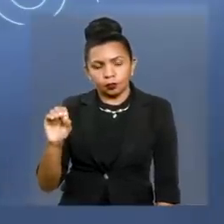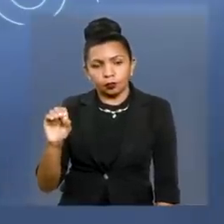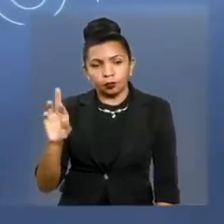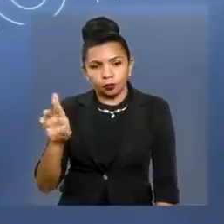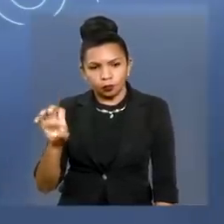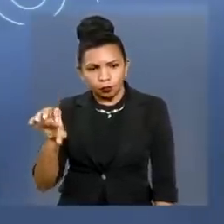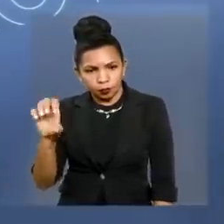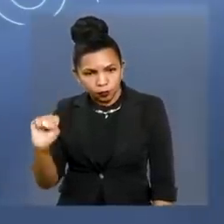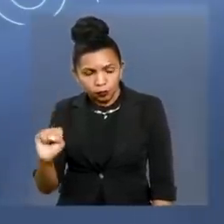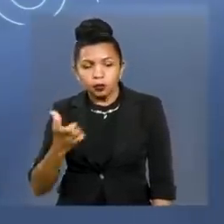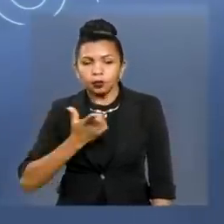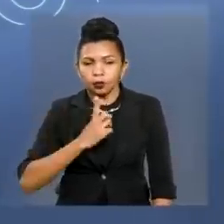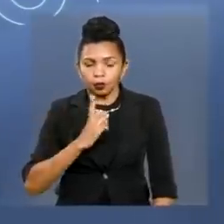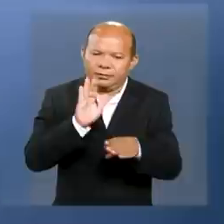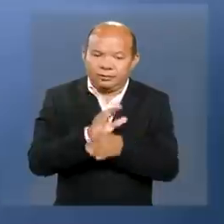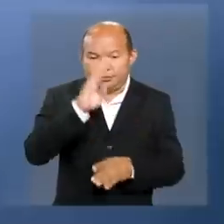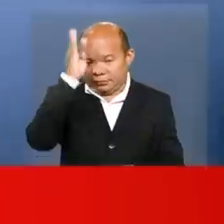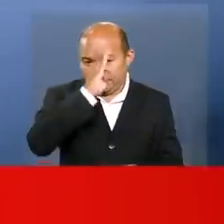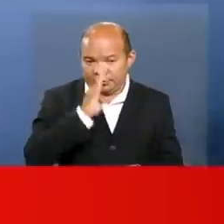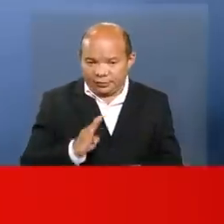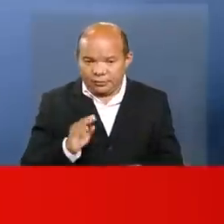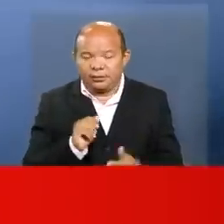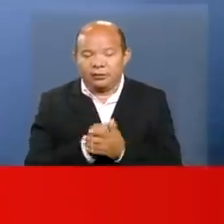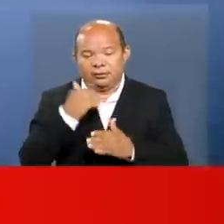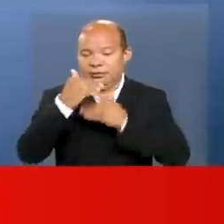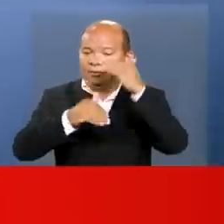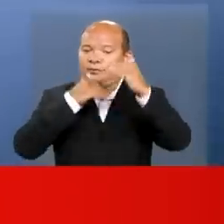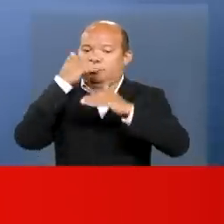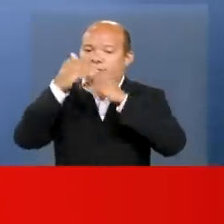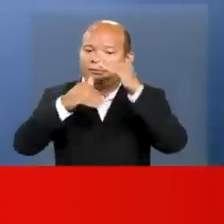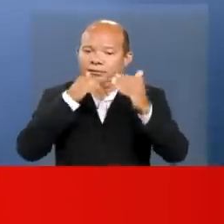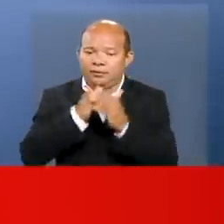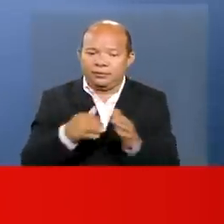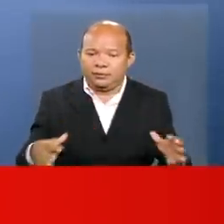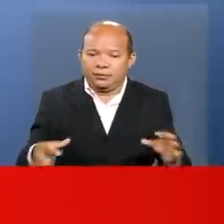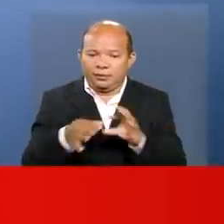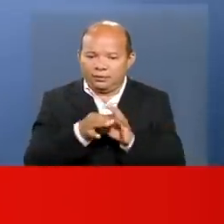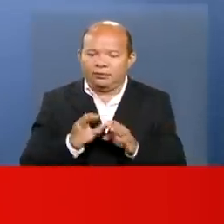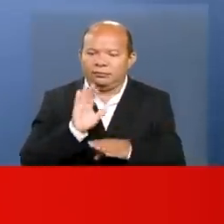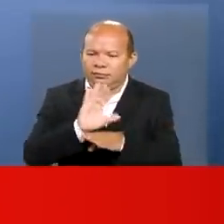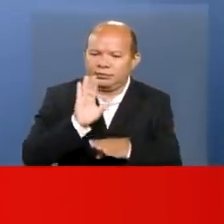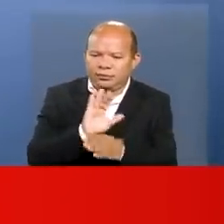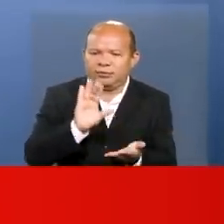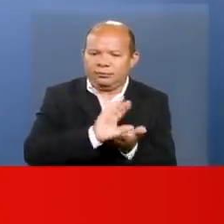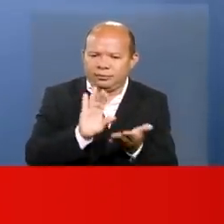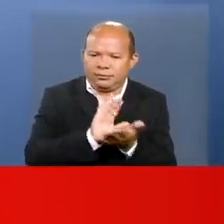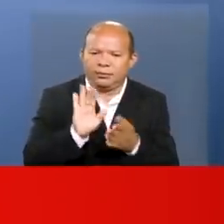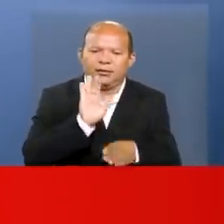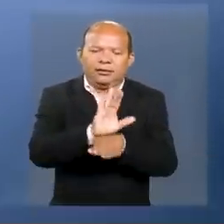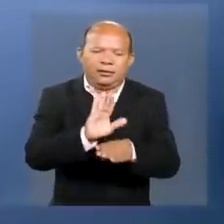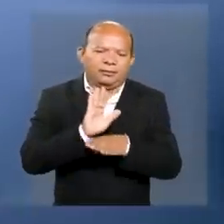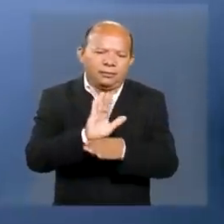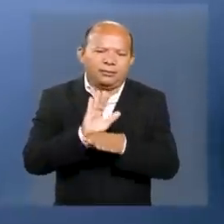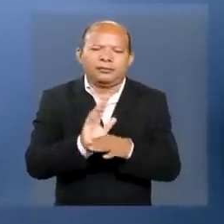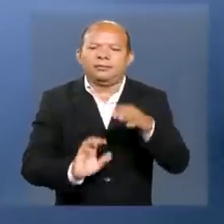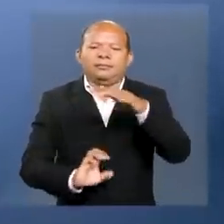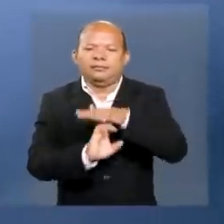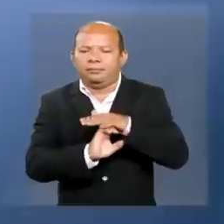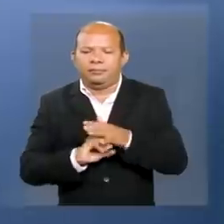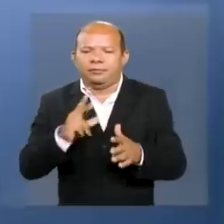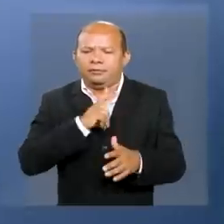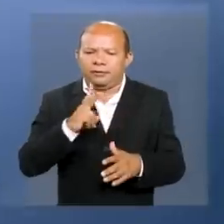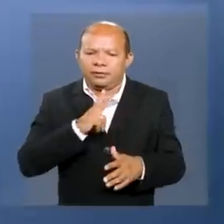agricultura no nosso estado. E o desenvolvimento vem da conjugação de investimentos públicos e investimentos privados.